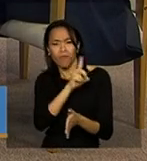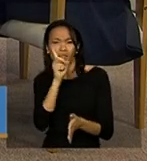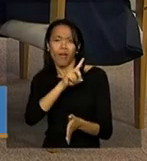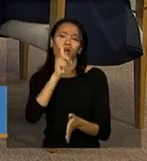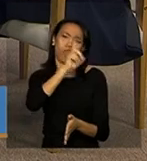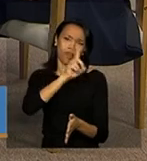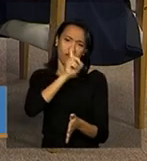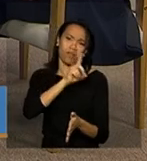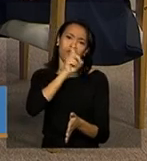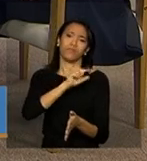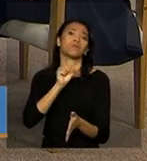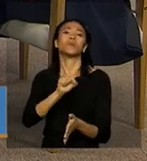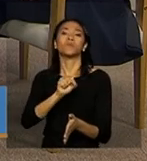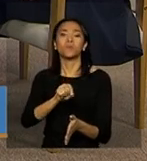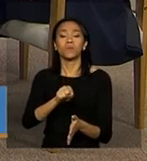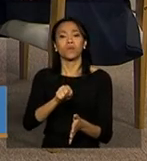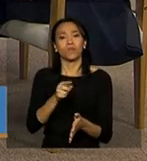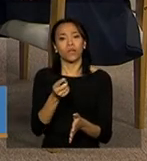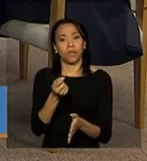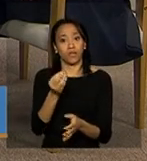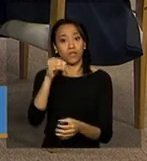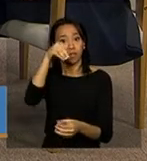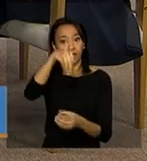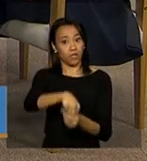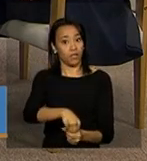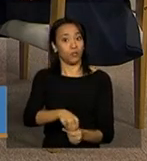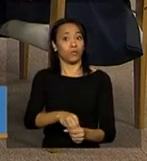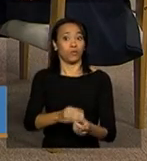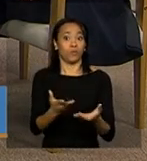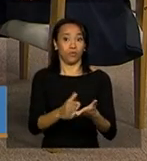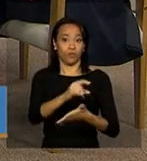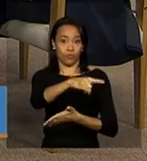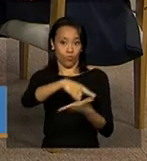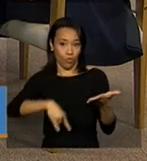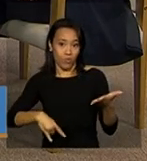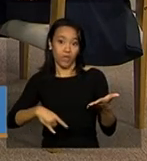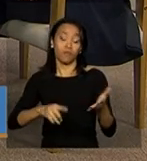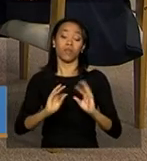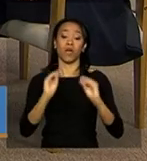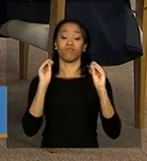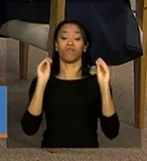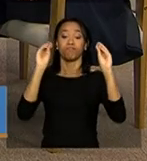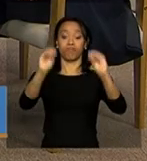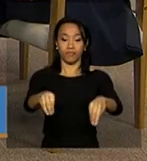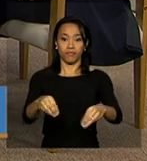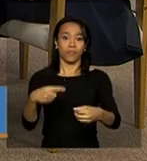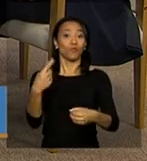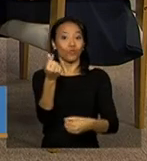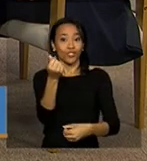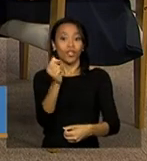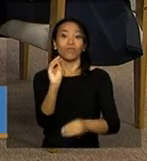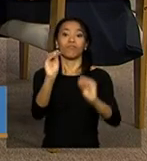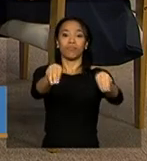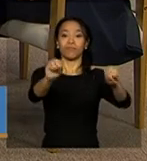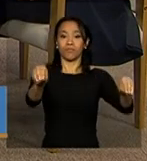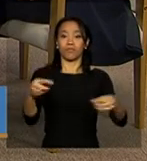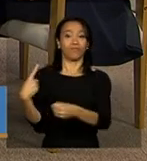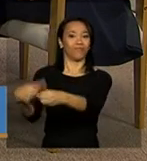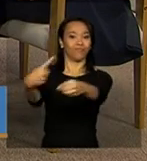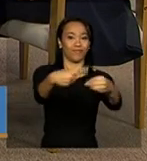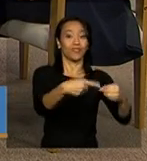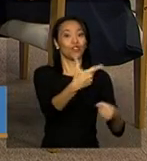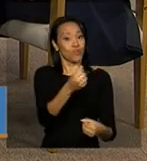transmissão do arquivo e caiu esse recurso para alguns municípios em 2011. Esse recurso vai estar